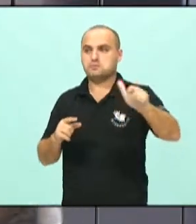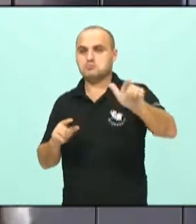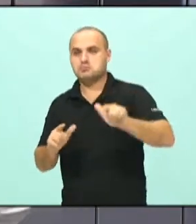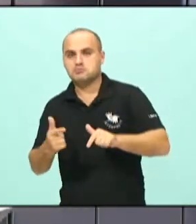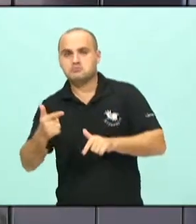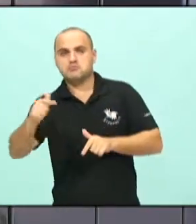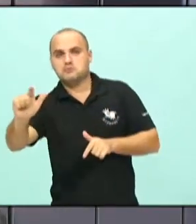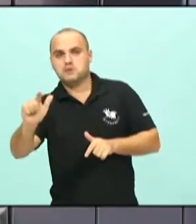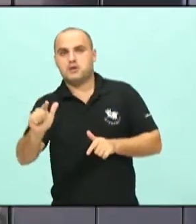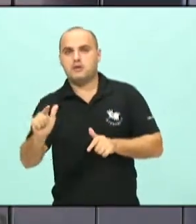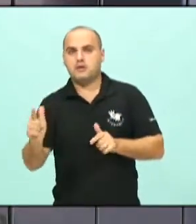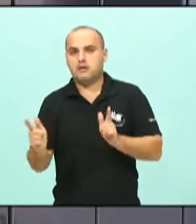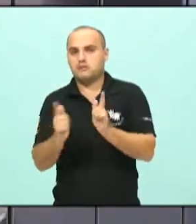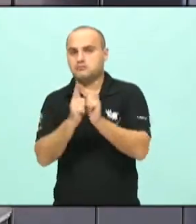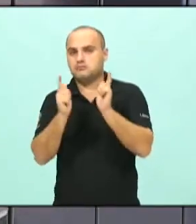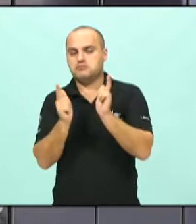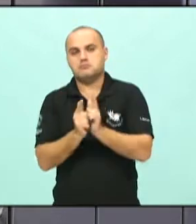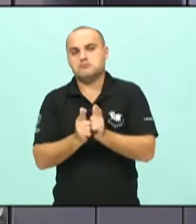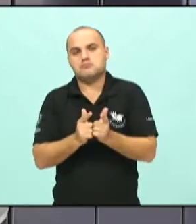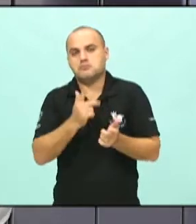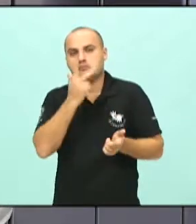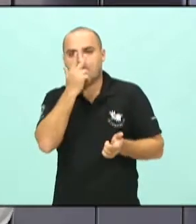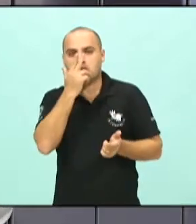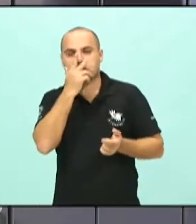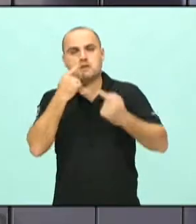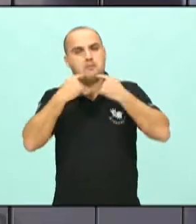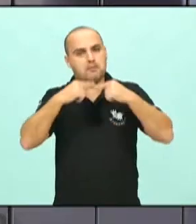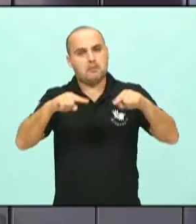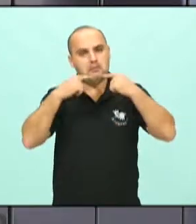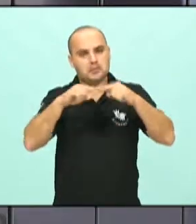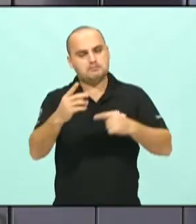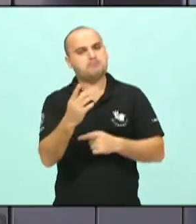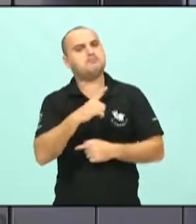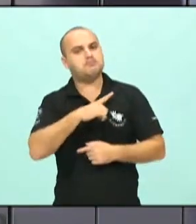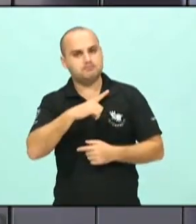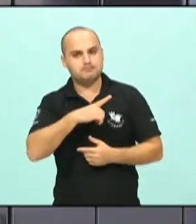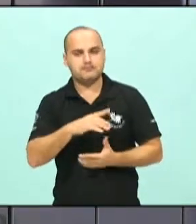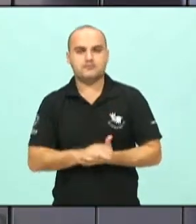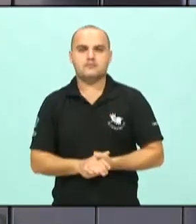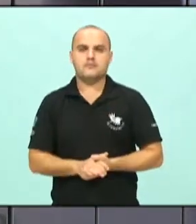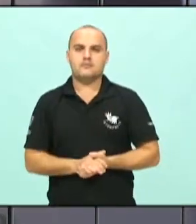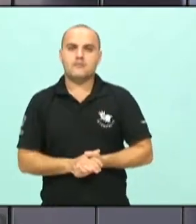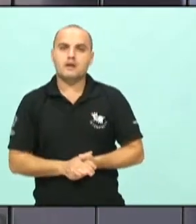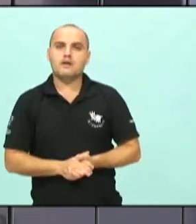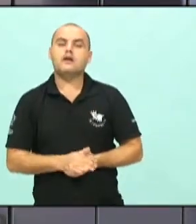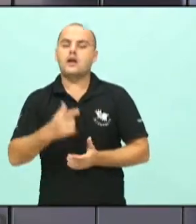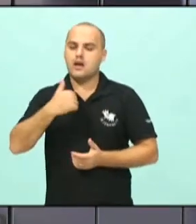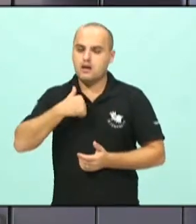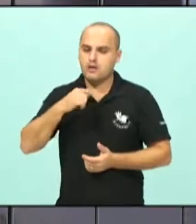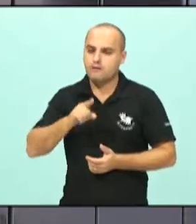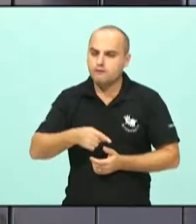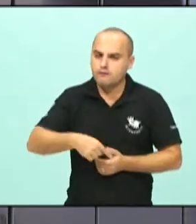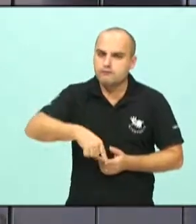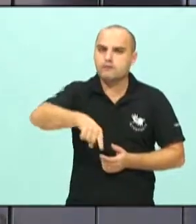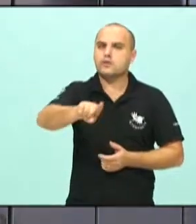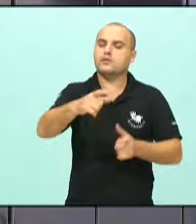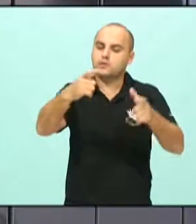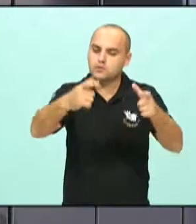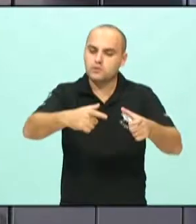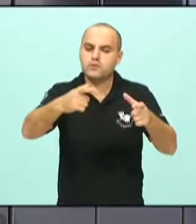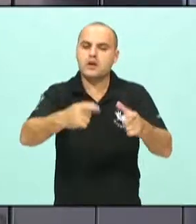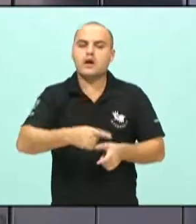partes do atendimento, há muita reclamação. Então, e realmente fui inloco, verifiquei que a situação é precária